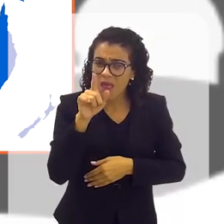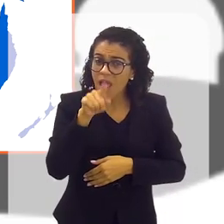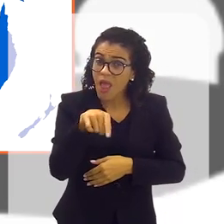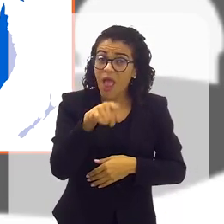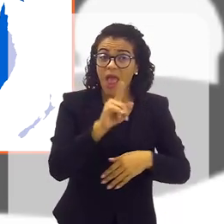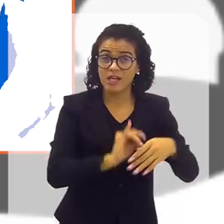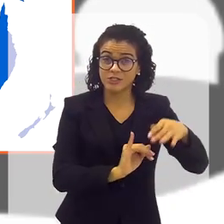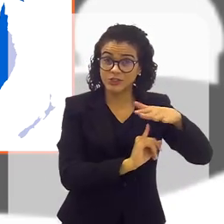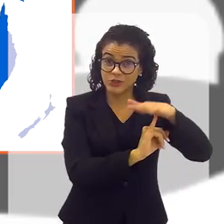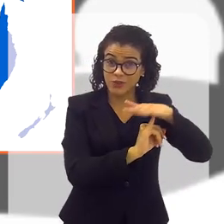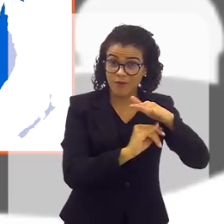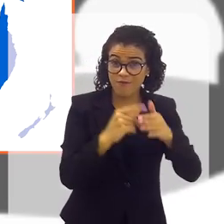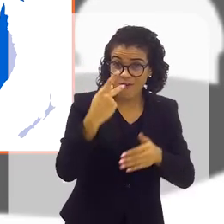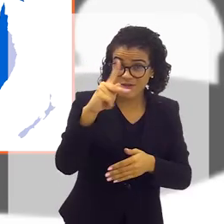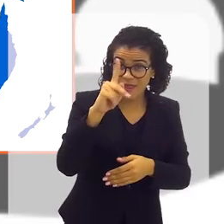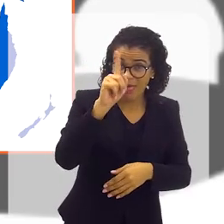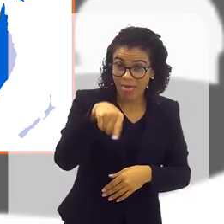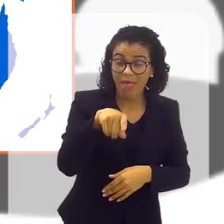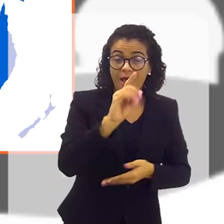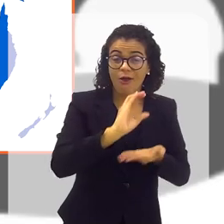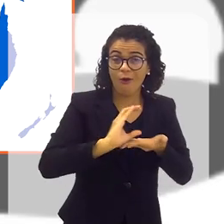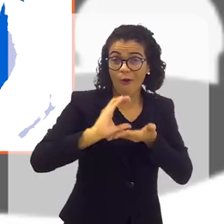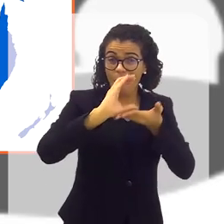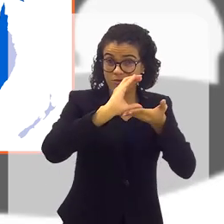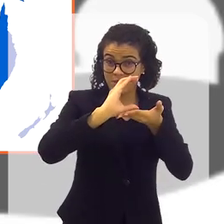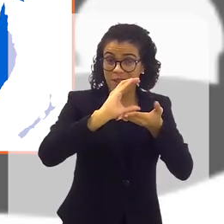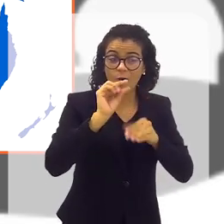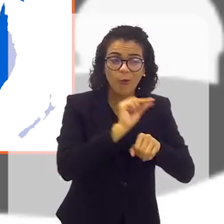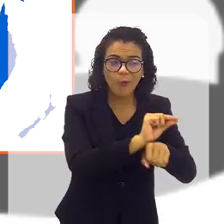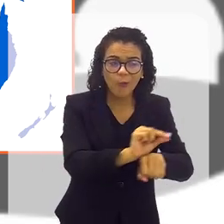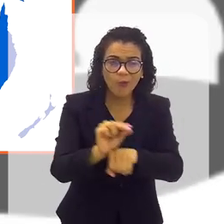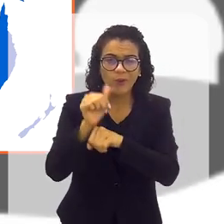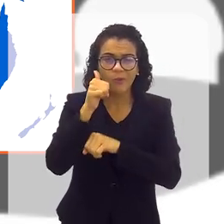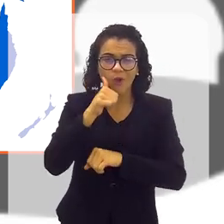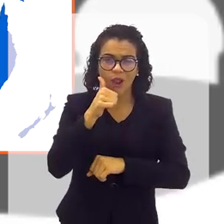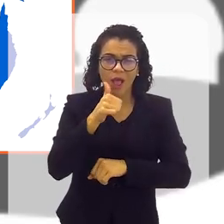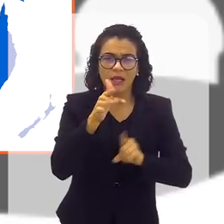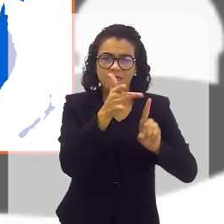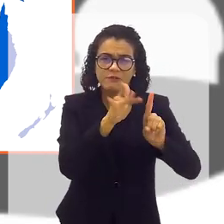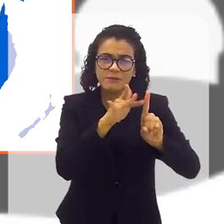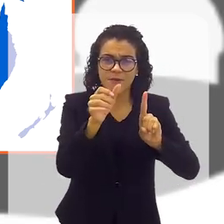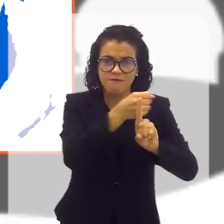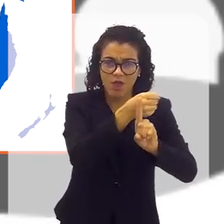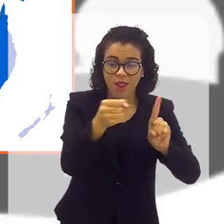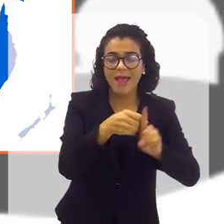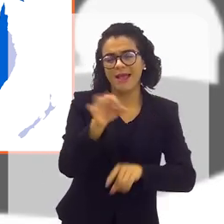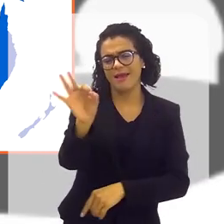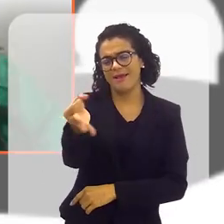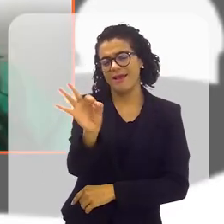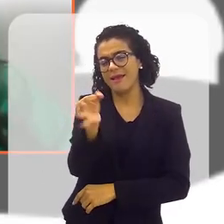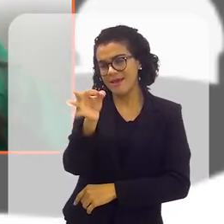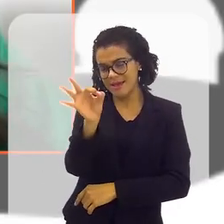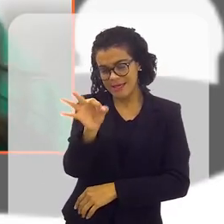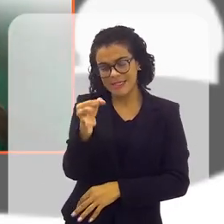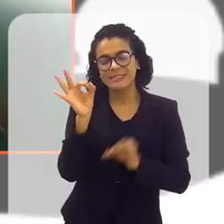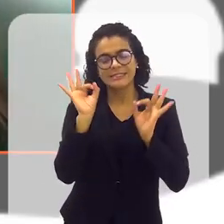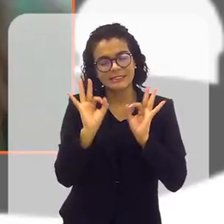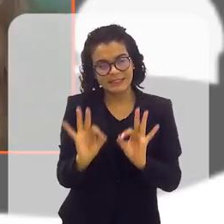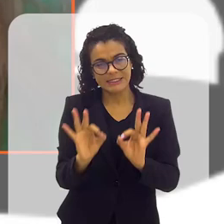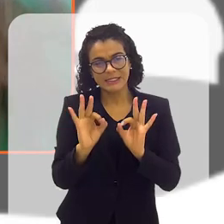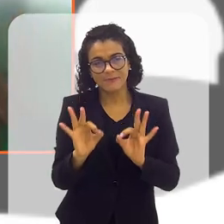isso, é a entidade onde você é a conselheira que cuida das mulheres que estão em situação de violência, isso a isso que você se refere? Exatamente.